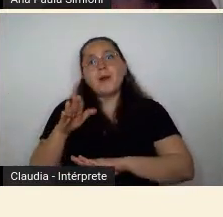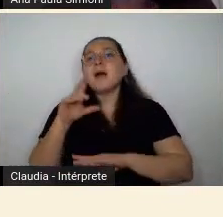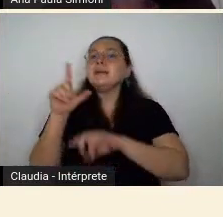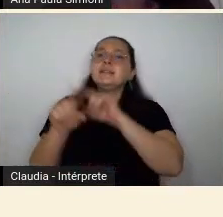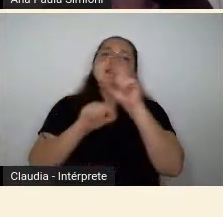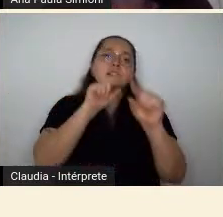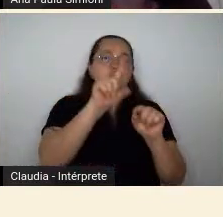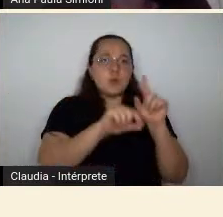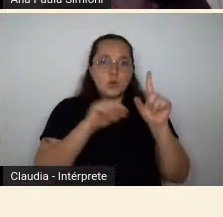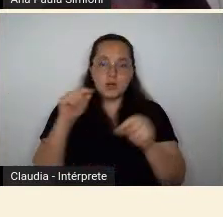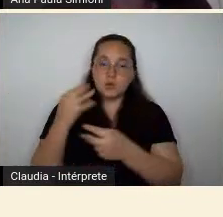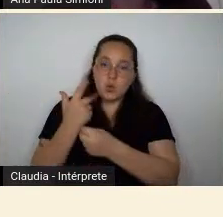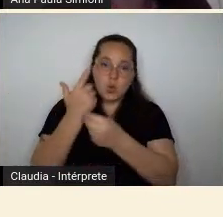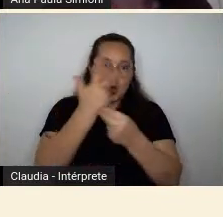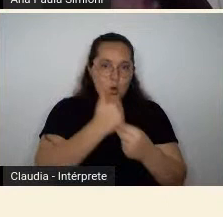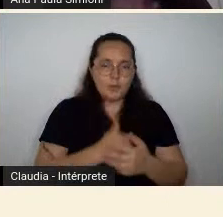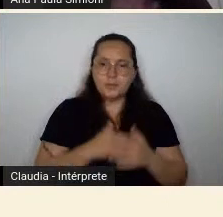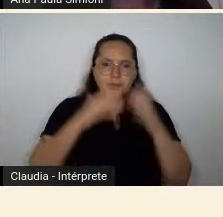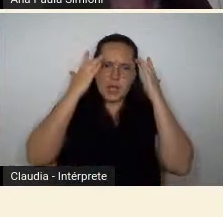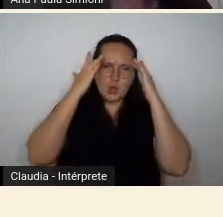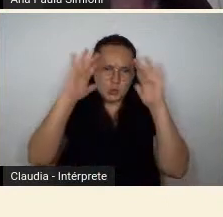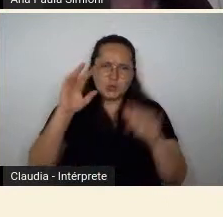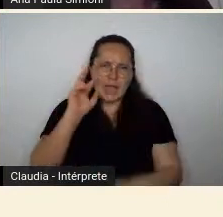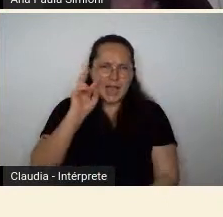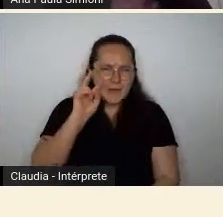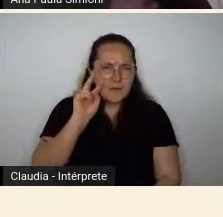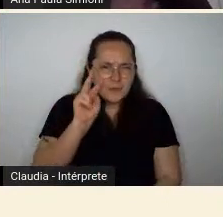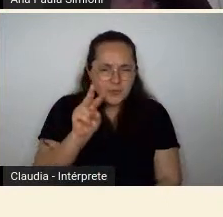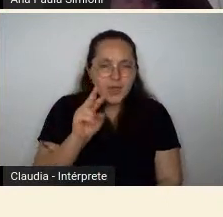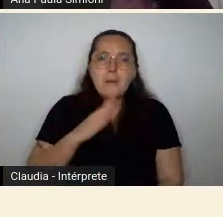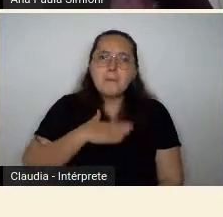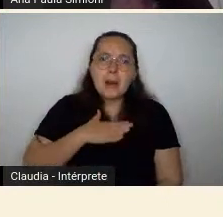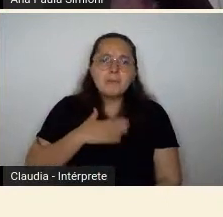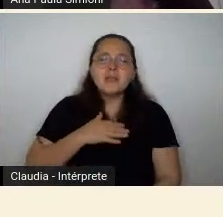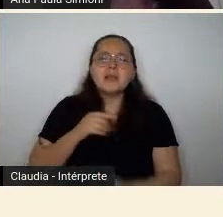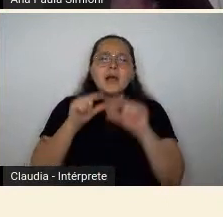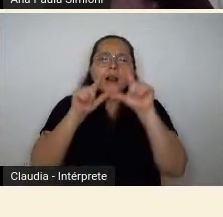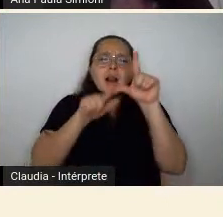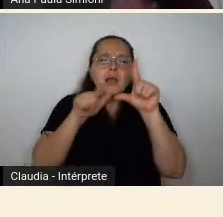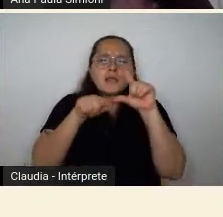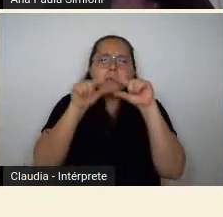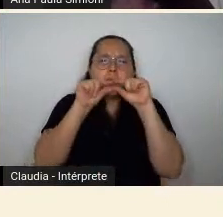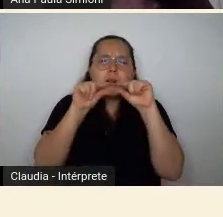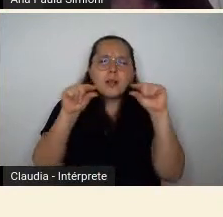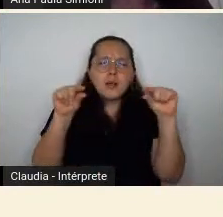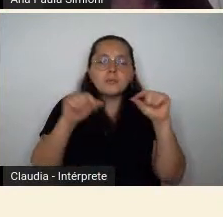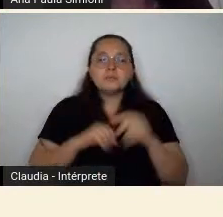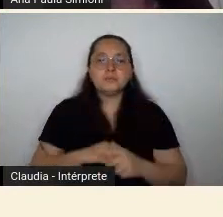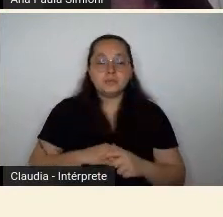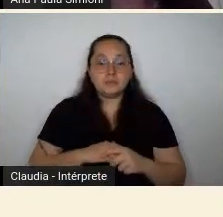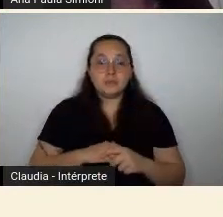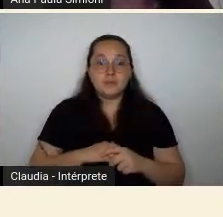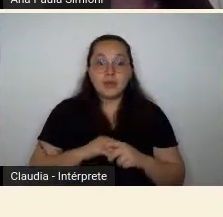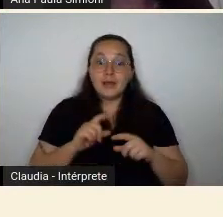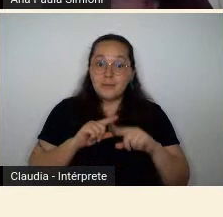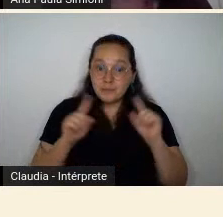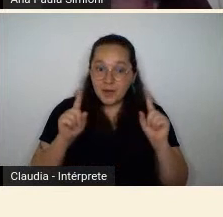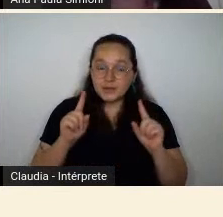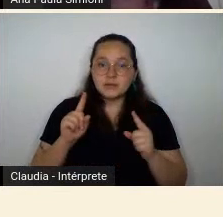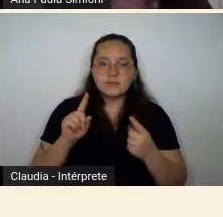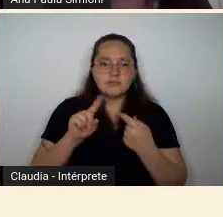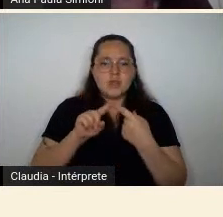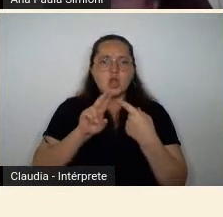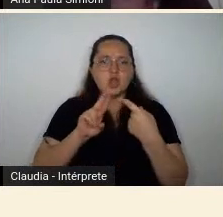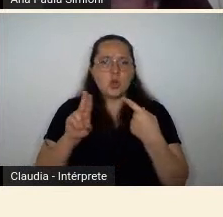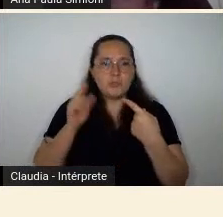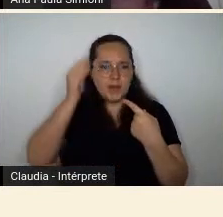Eu não sei se vocês conseguem ver, porque, para mim, pelo menos aparece pequenininho, mas vocês não vão encontrar nem o nome da Anitta e